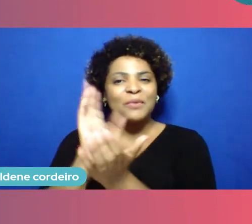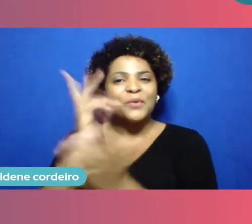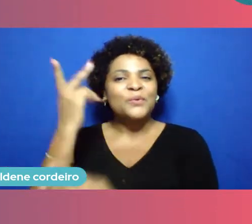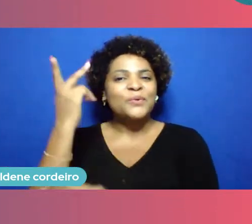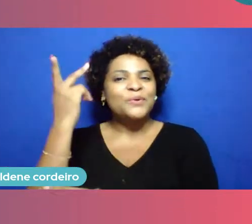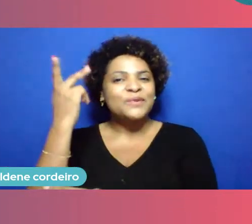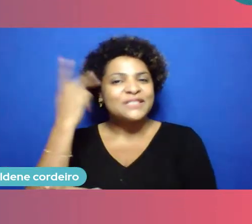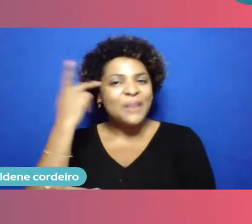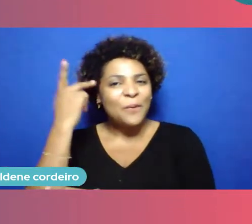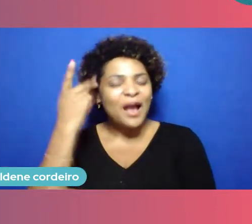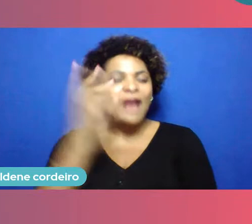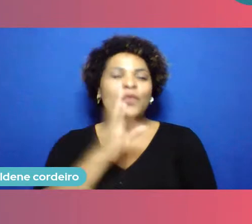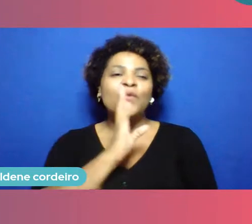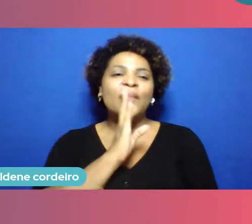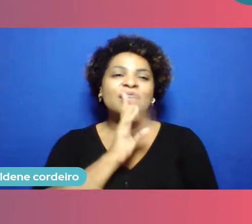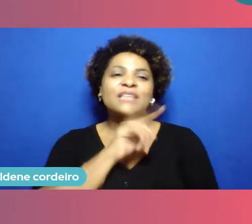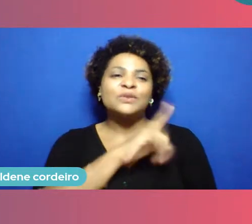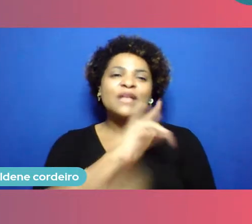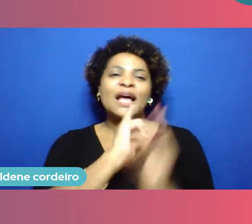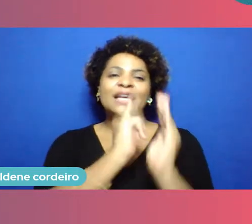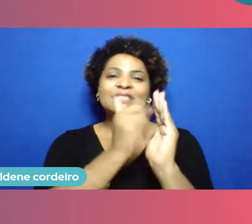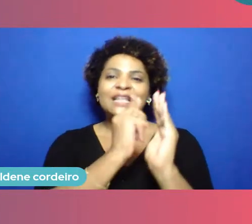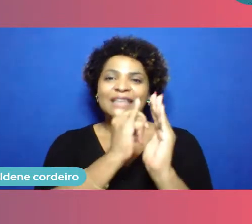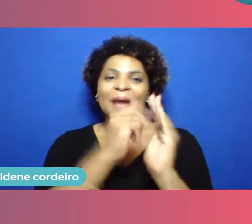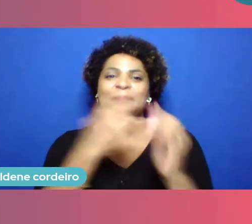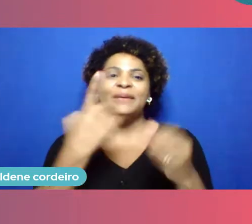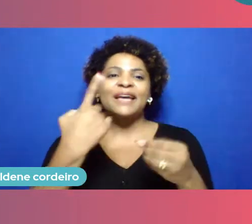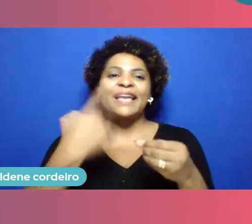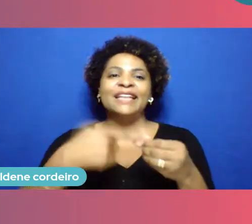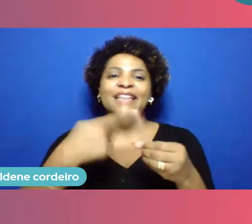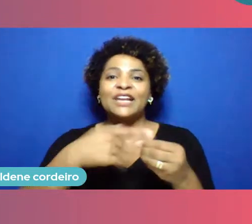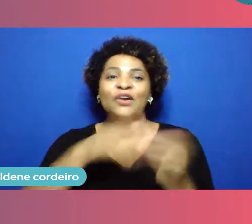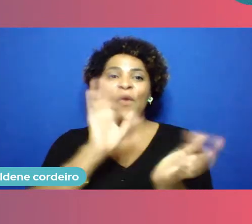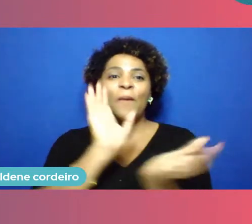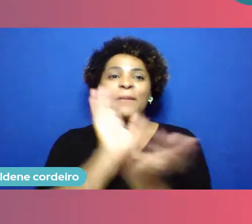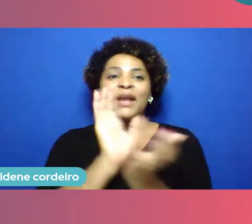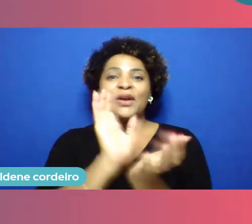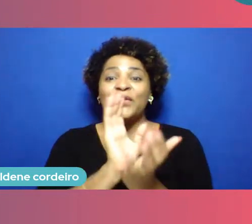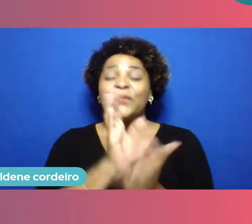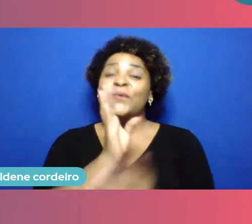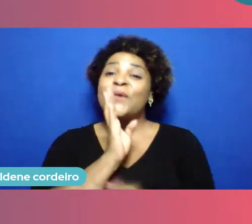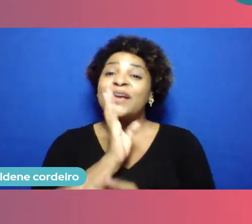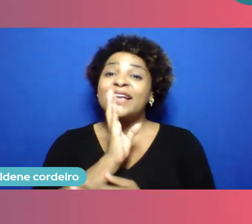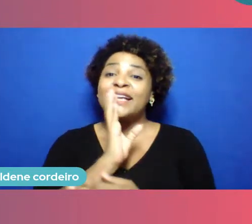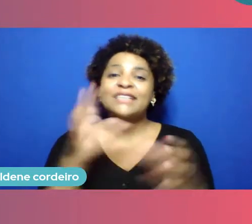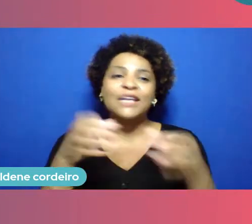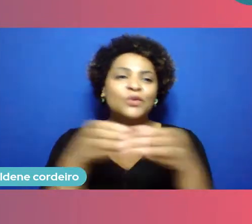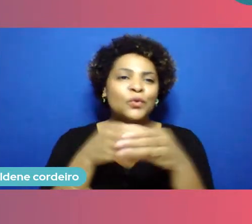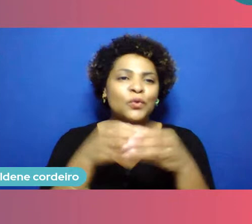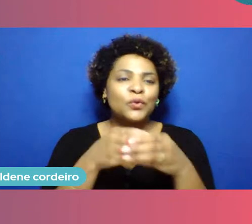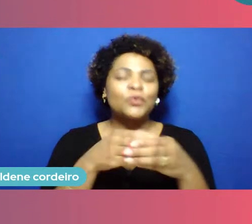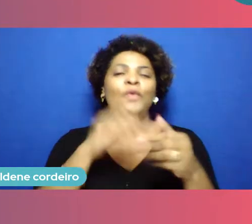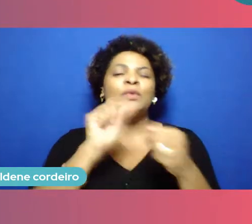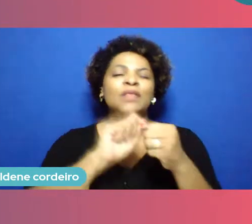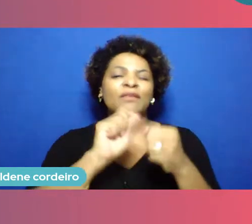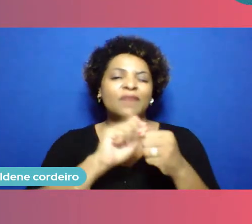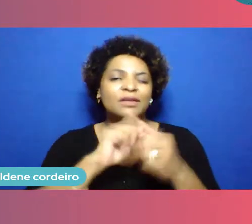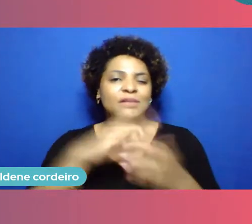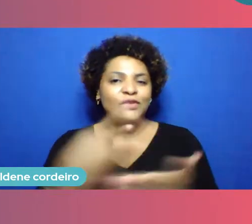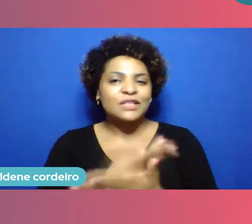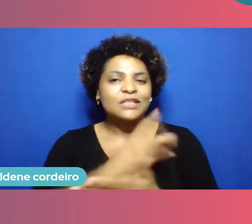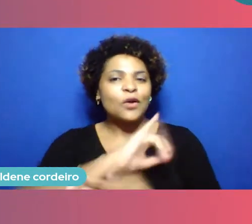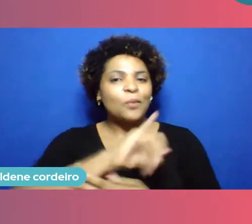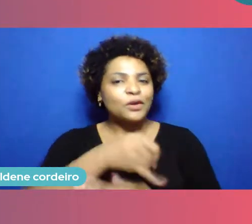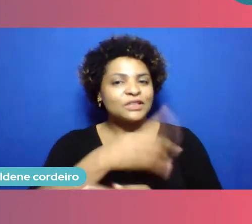startup de Pernambuco do interior de Pernambuco conhecemos aí a galera que está fazendo acontecer e as oportunidades que tem no estado